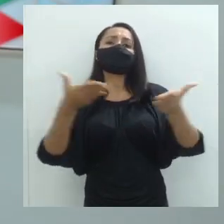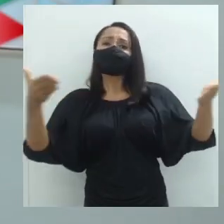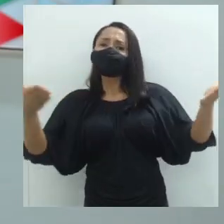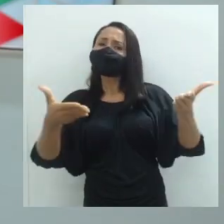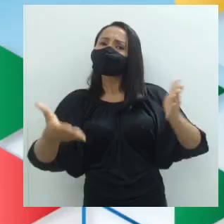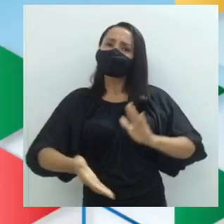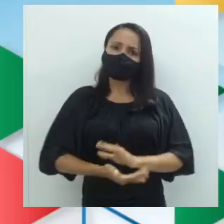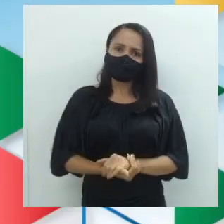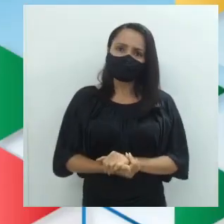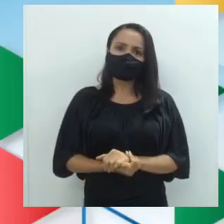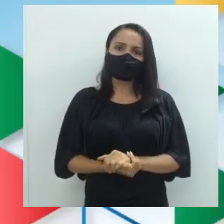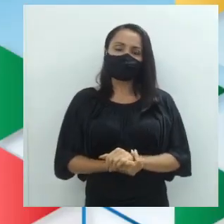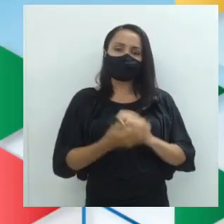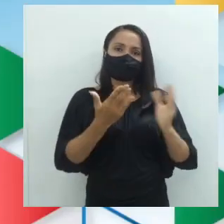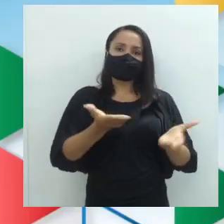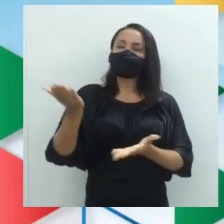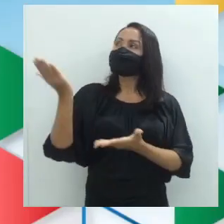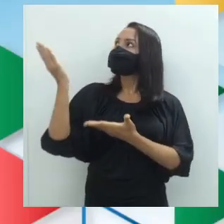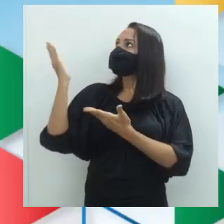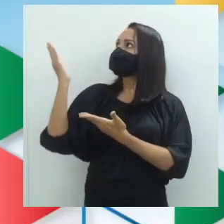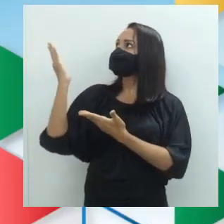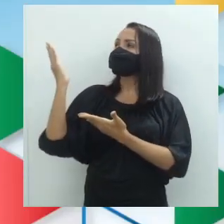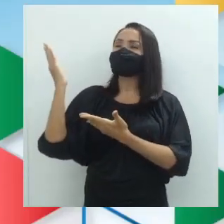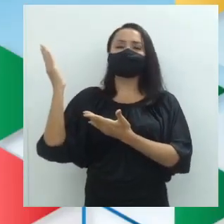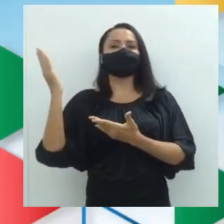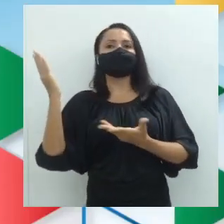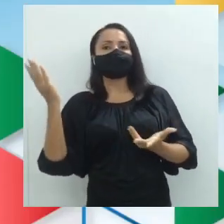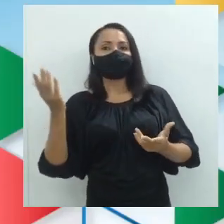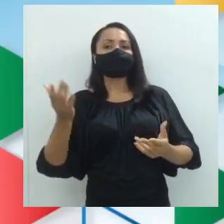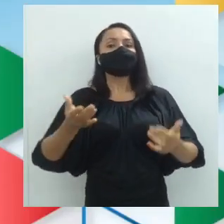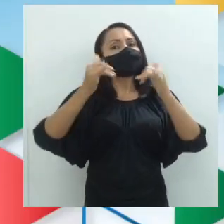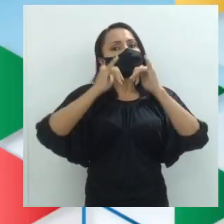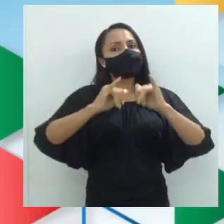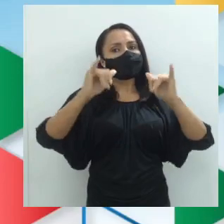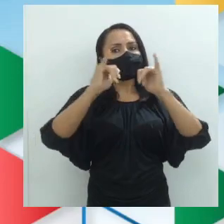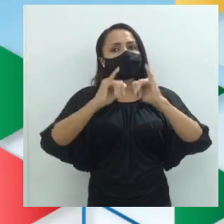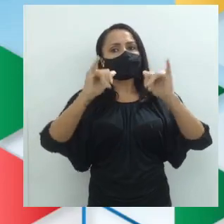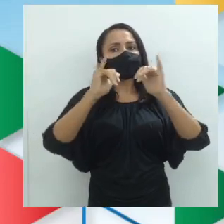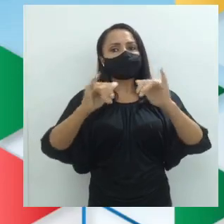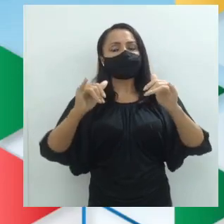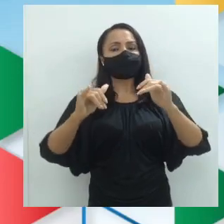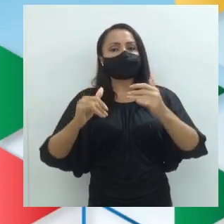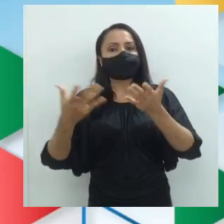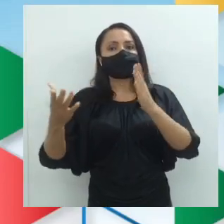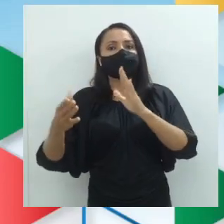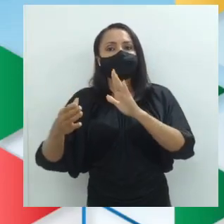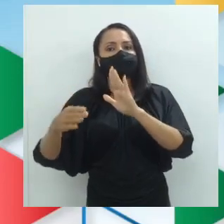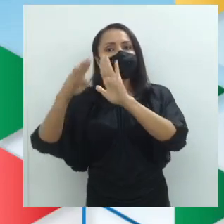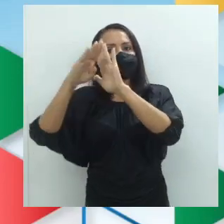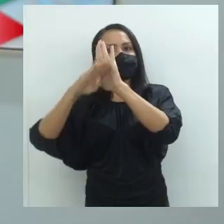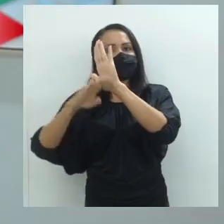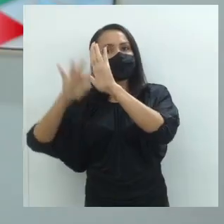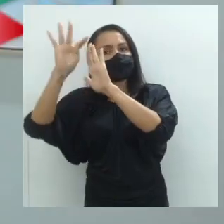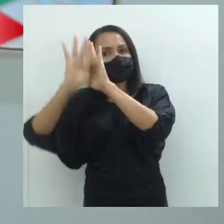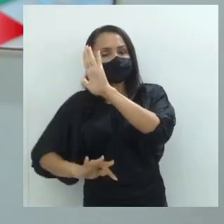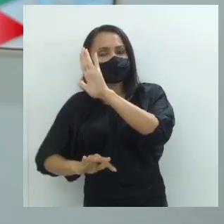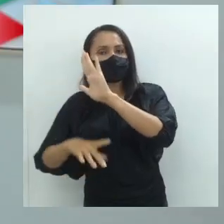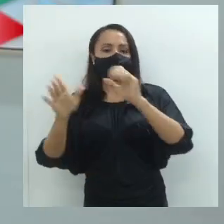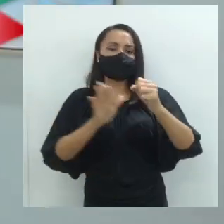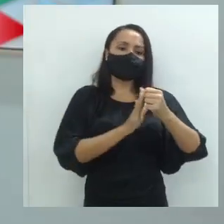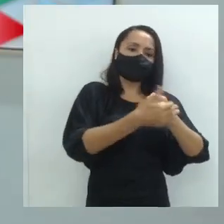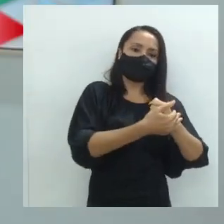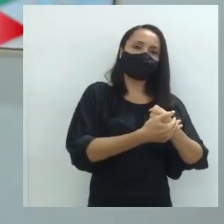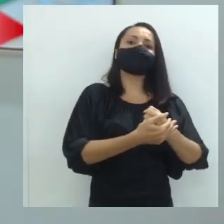aula de hoje? Na tela nós temos informações explícitas e implícitas do texto, é